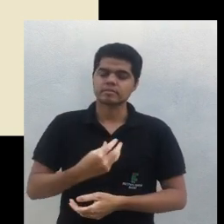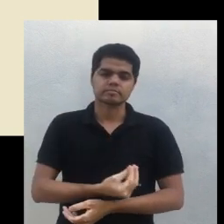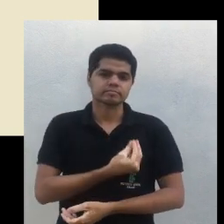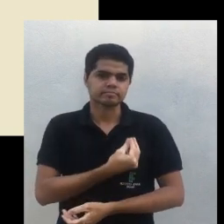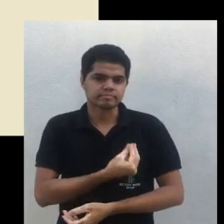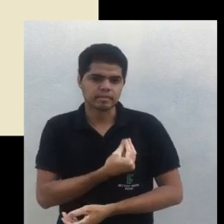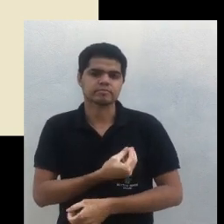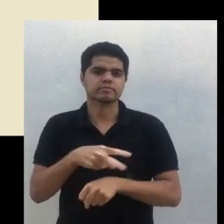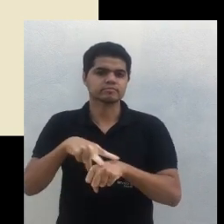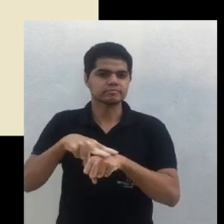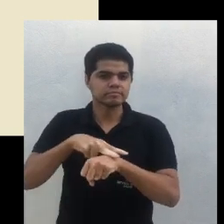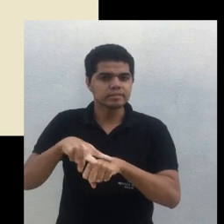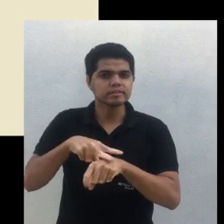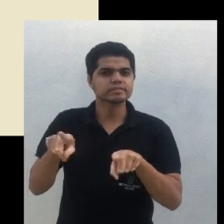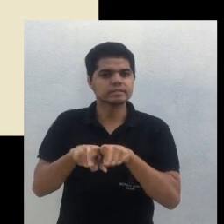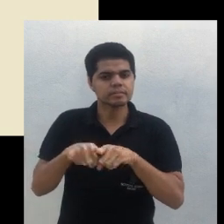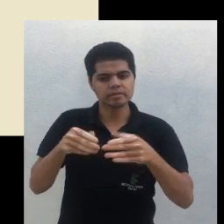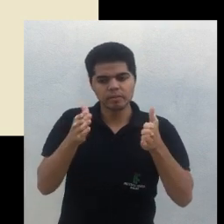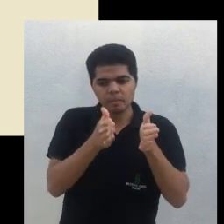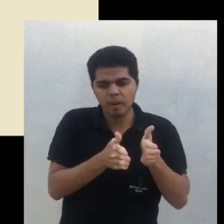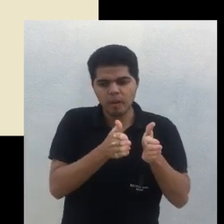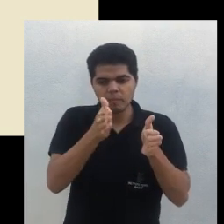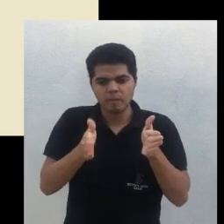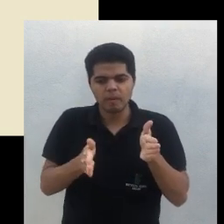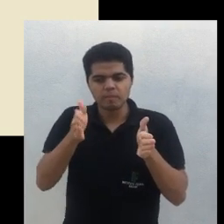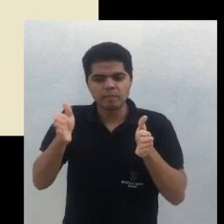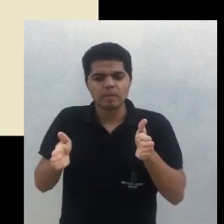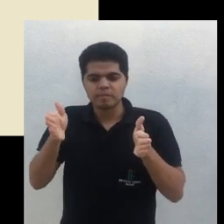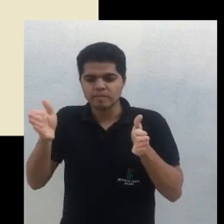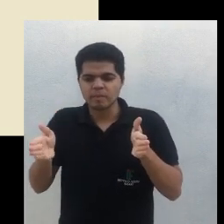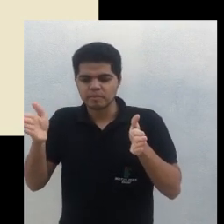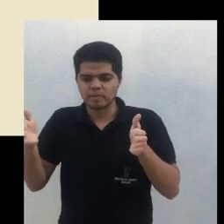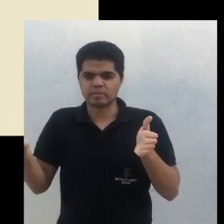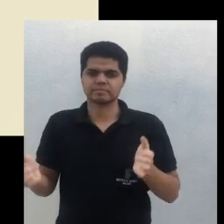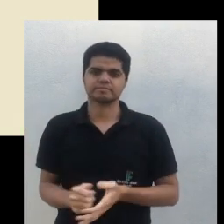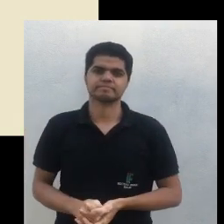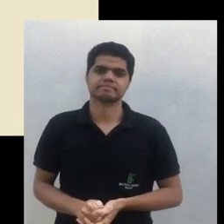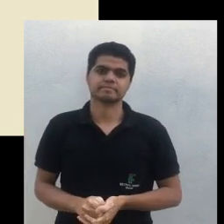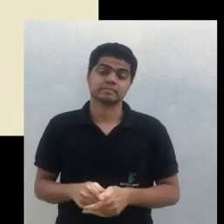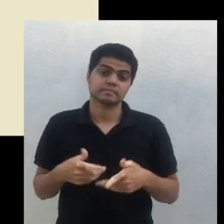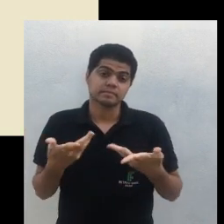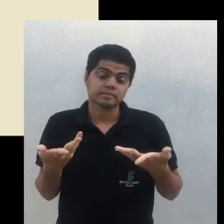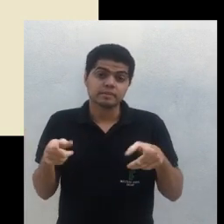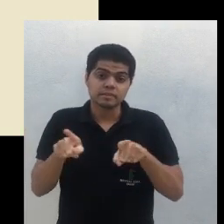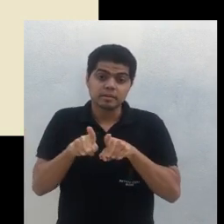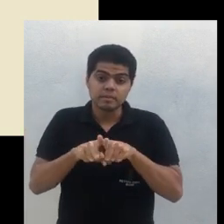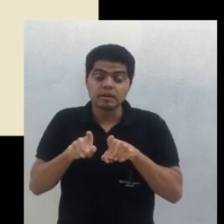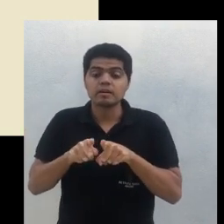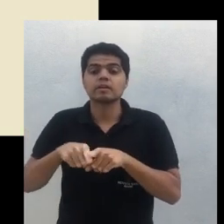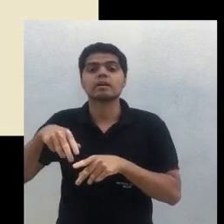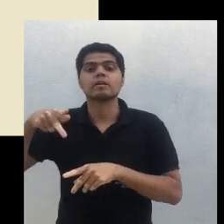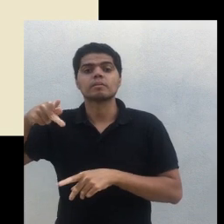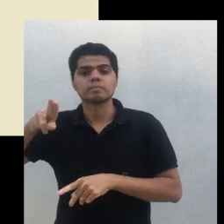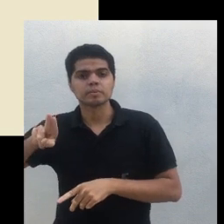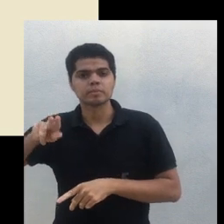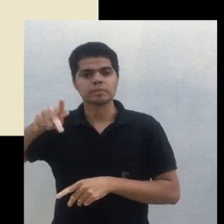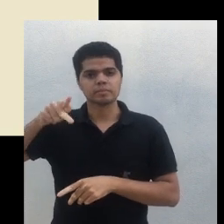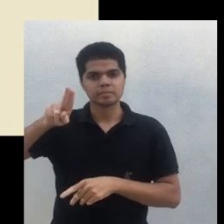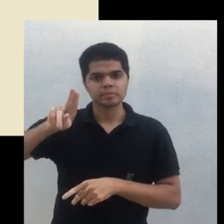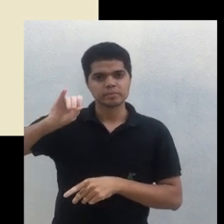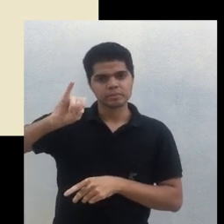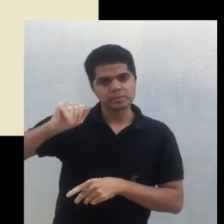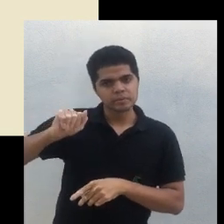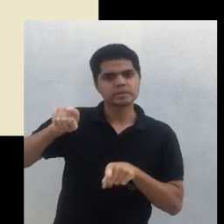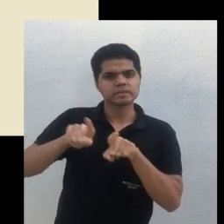mas eu posso usar ela aqui na bordadura porque eu tenho muito vento desse lado então eu vou colocar ela aqui como eu poderia usar